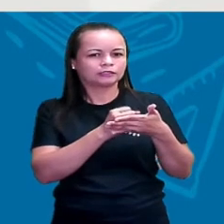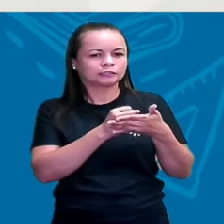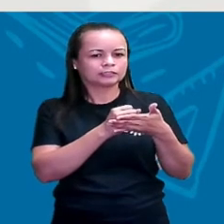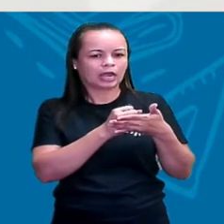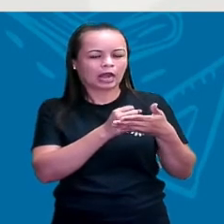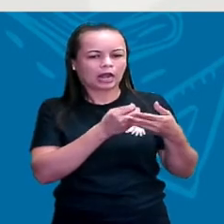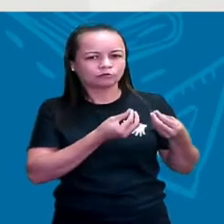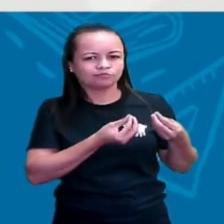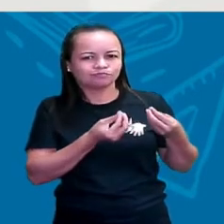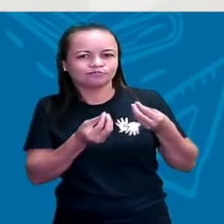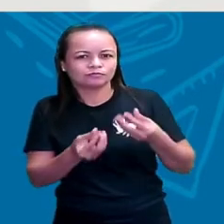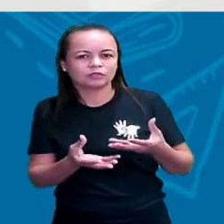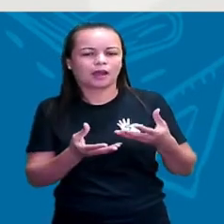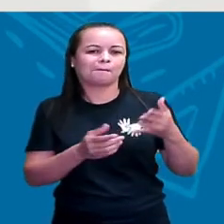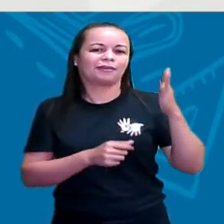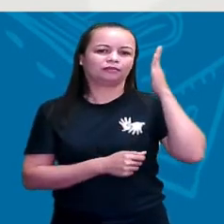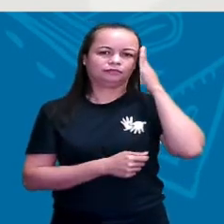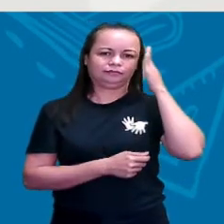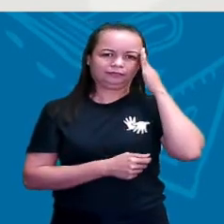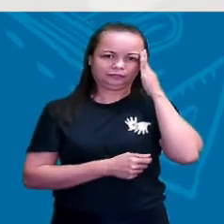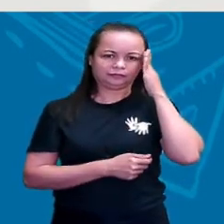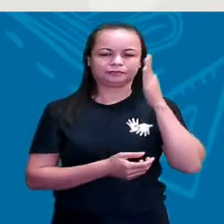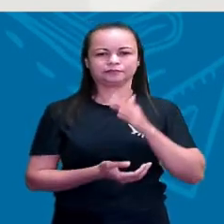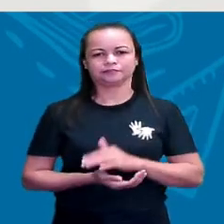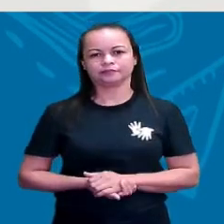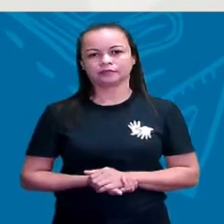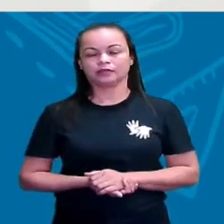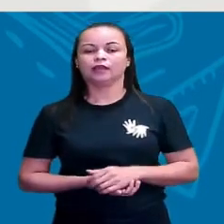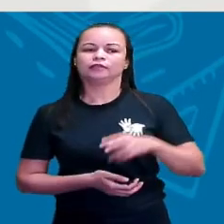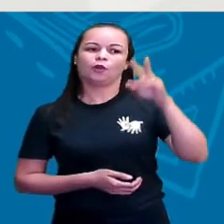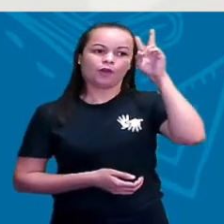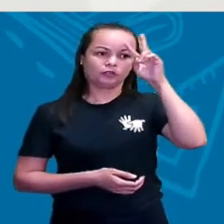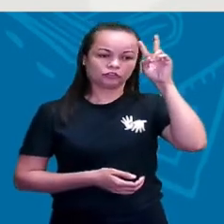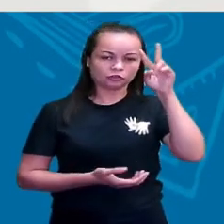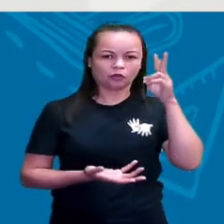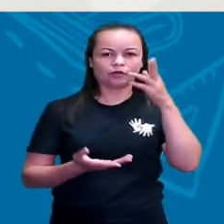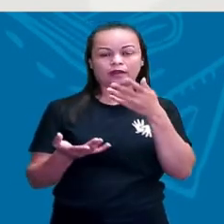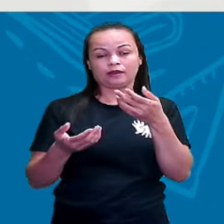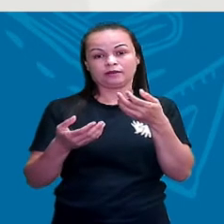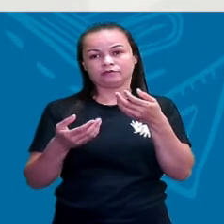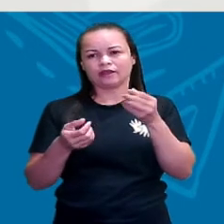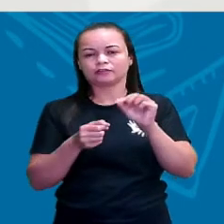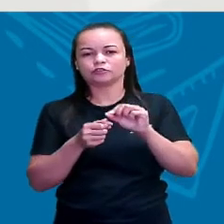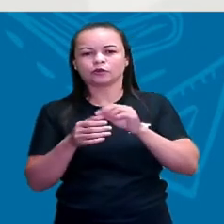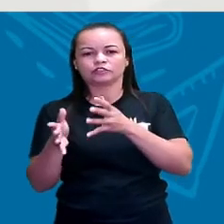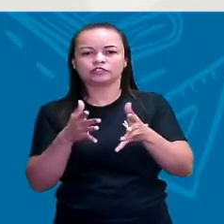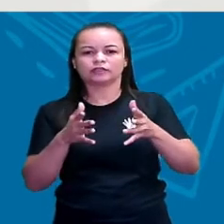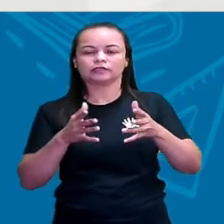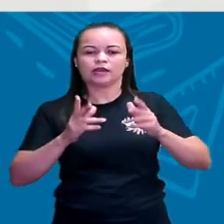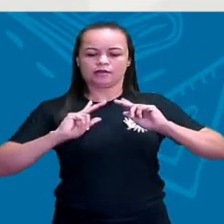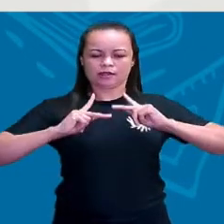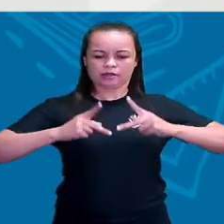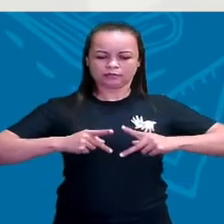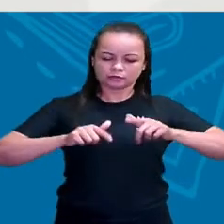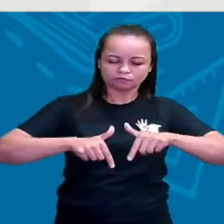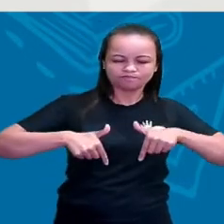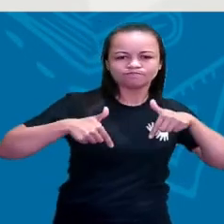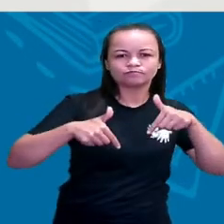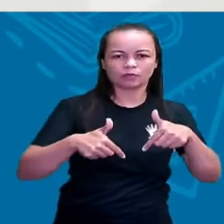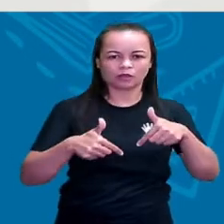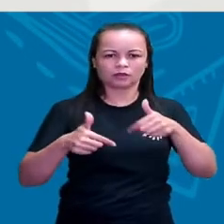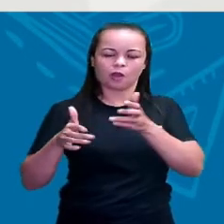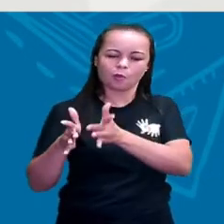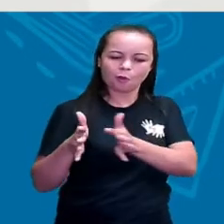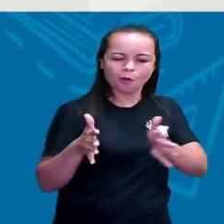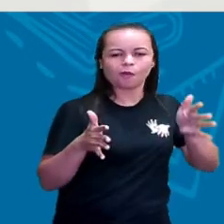base para poder compreender. Ou seja, a história, ela vai fazer com que a gente entenda as ações humanas ao longo do tempo. A